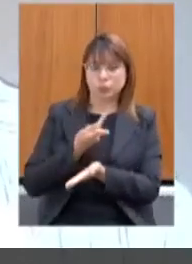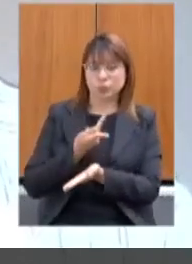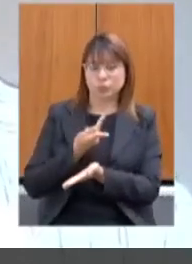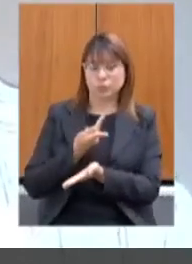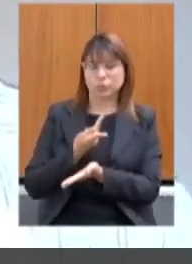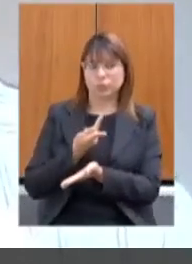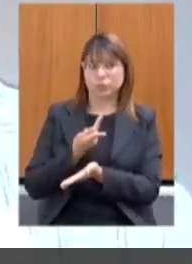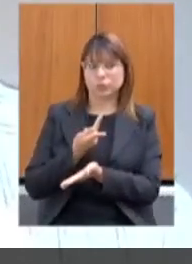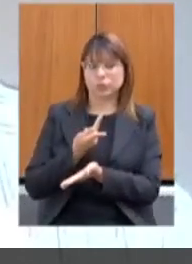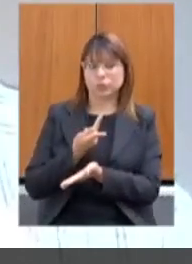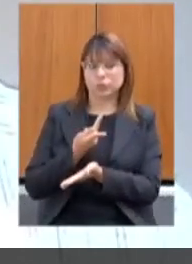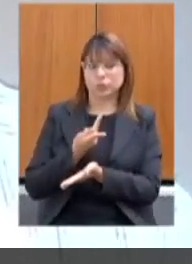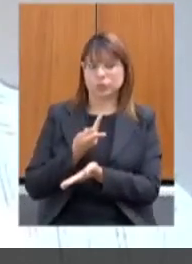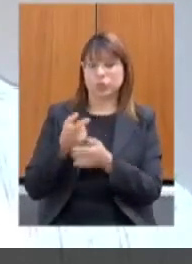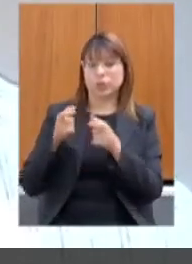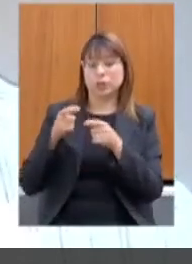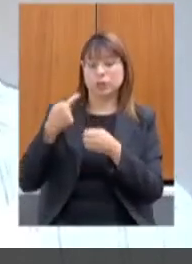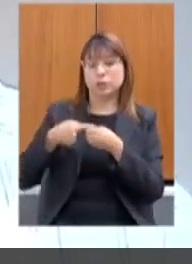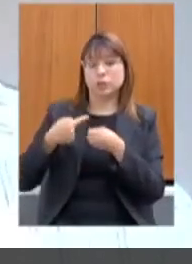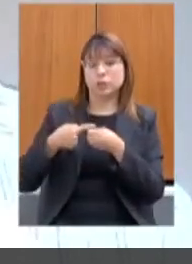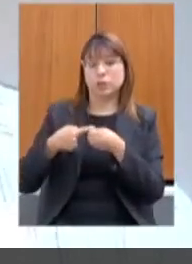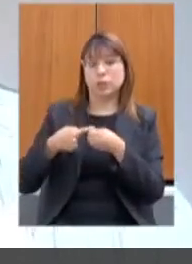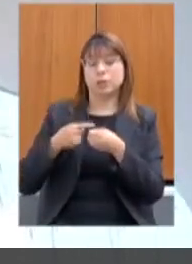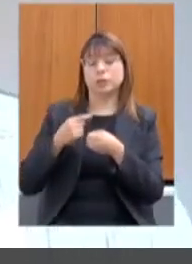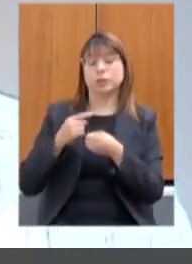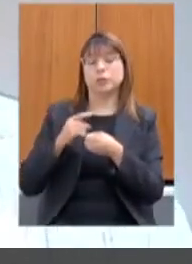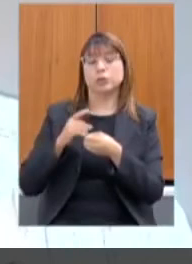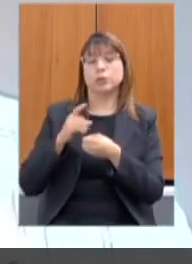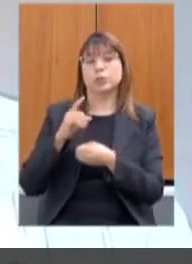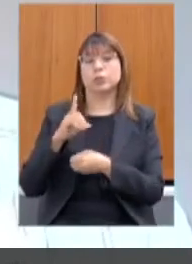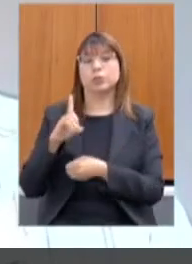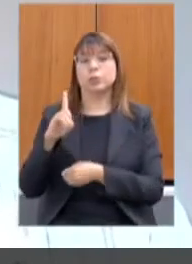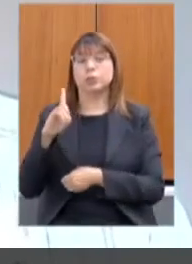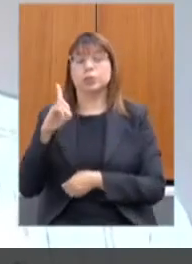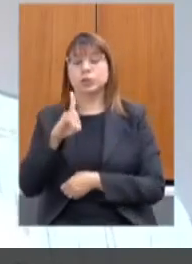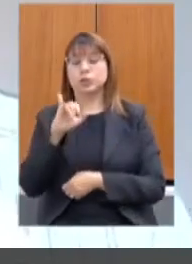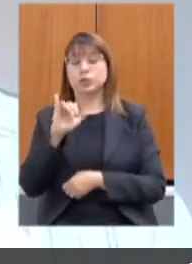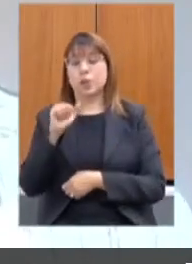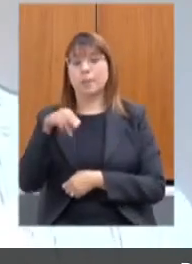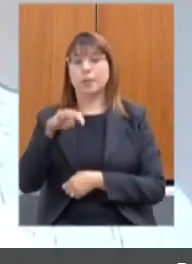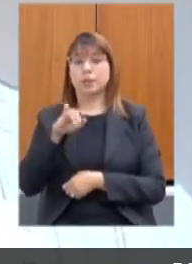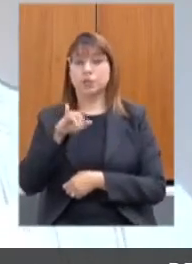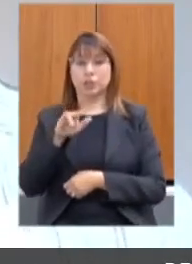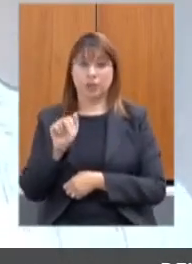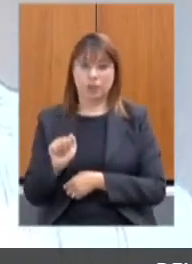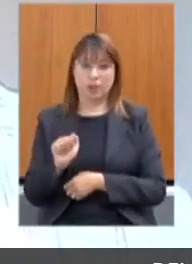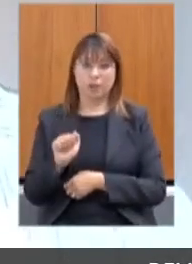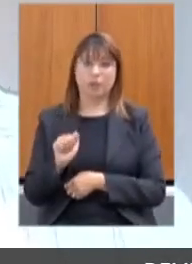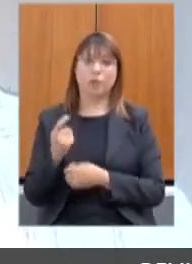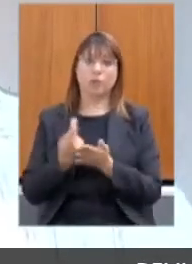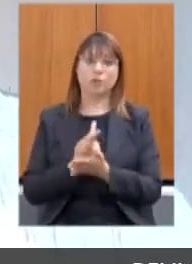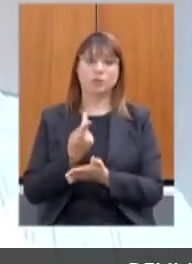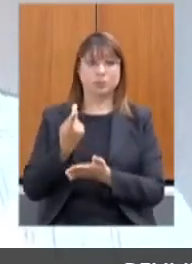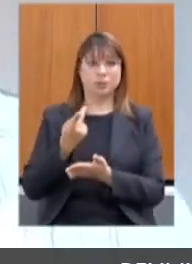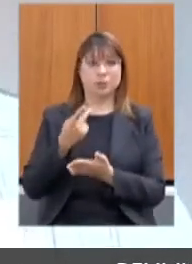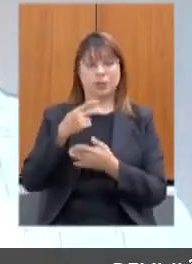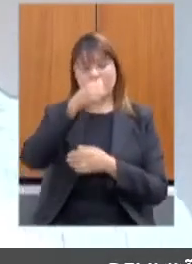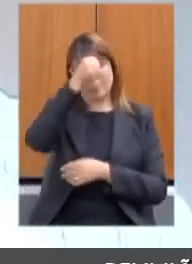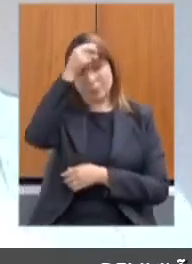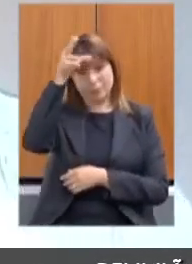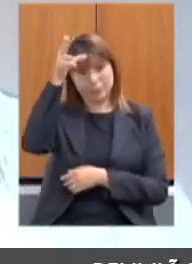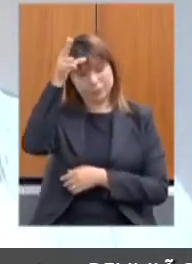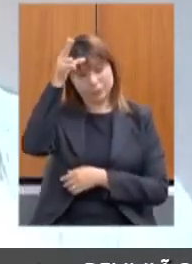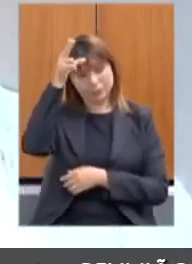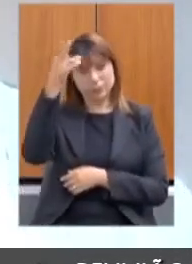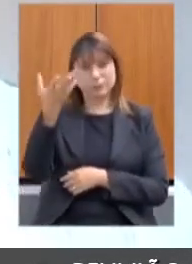em Diamantina, feito pela Prefeitura, não apresentando